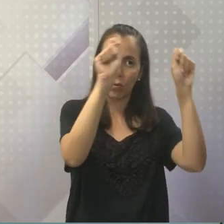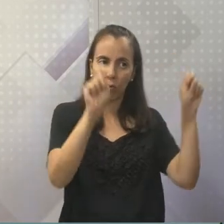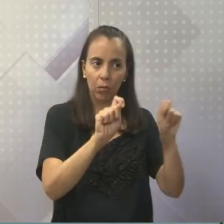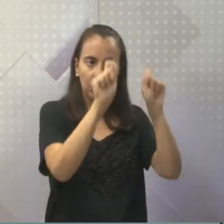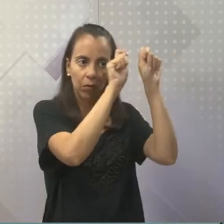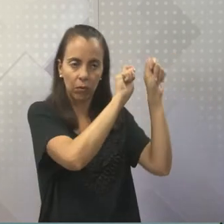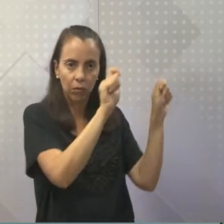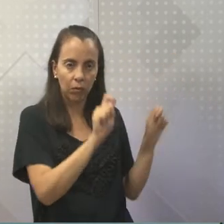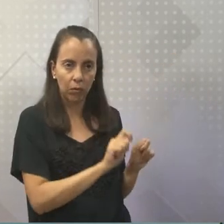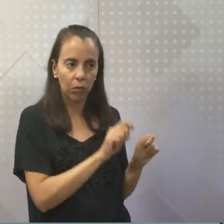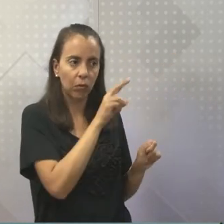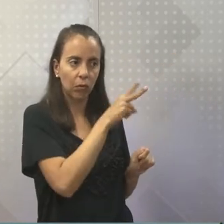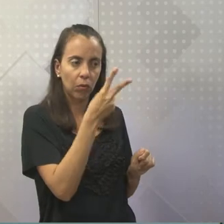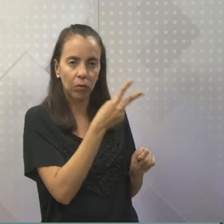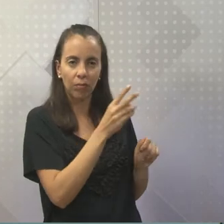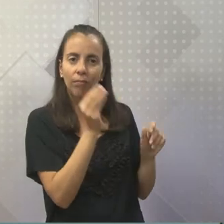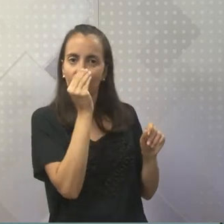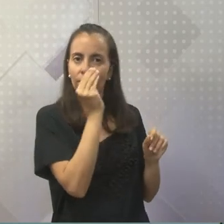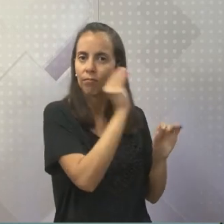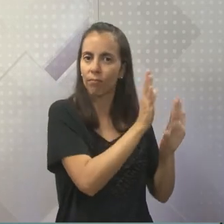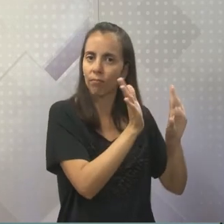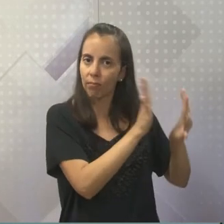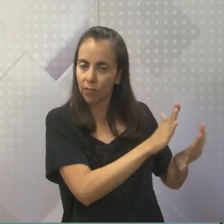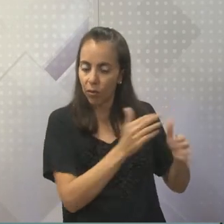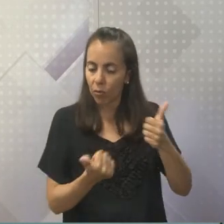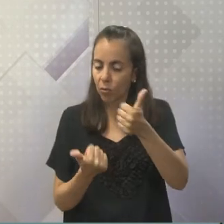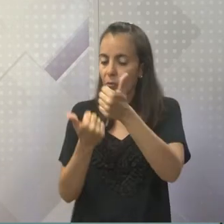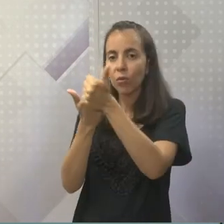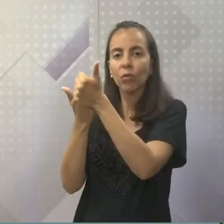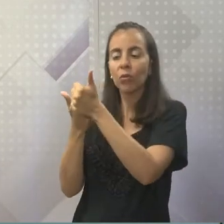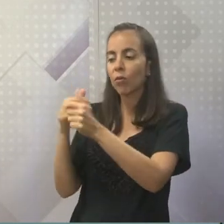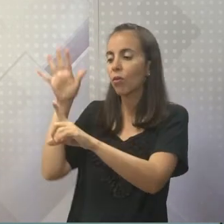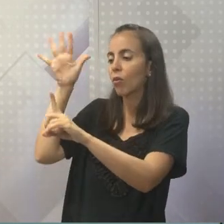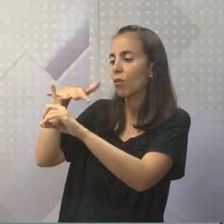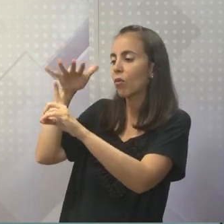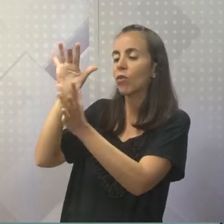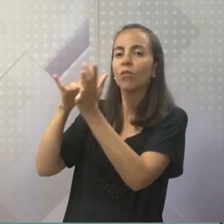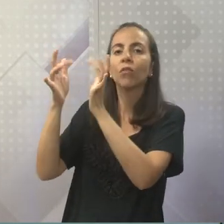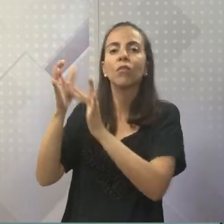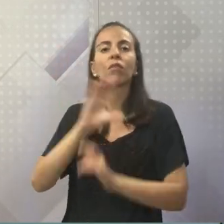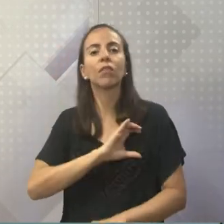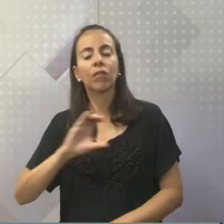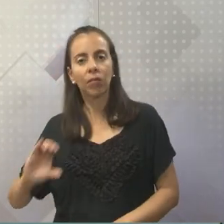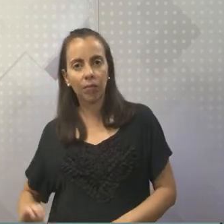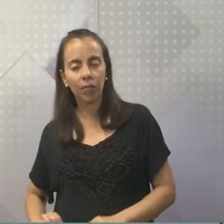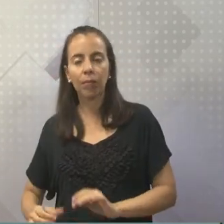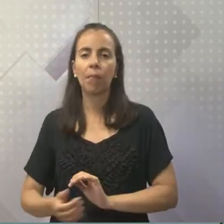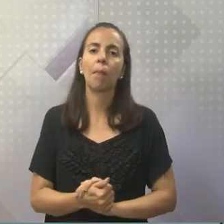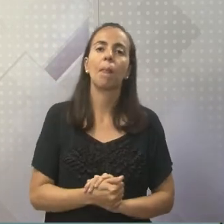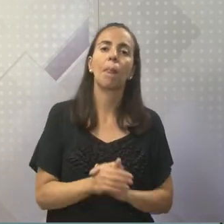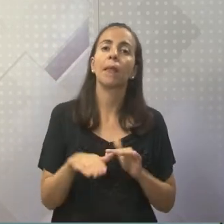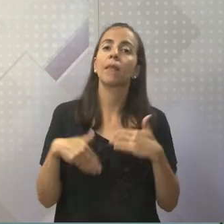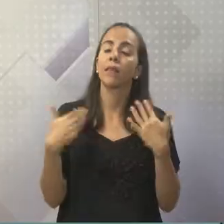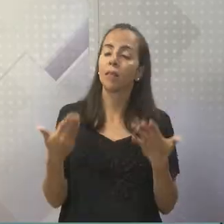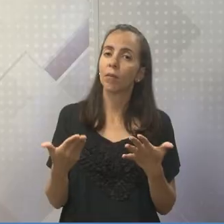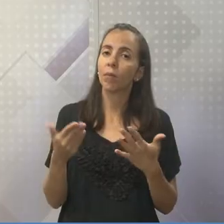para Jesus Cristo. Para o cristianismo. E assim, o que aconteceu?